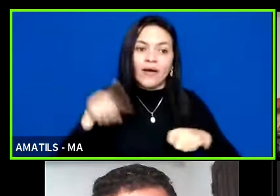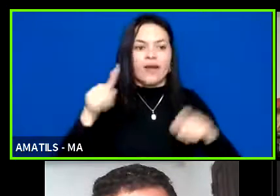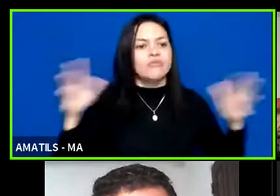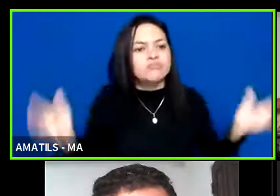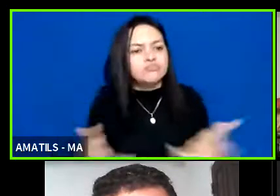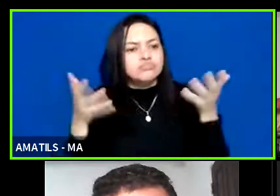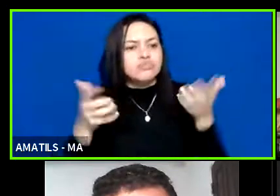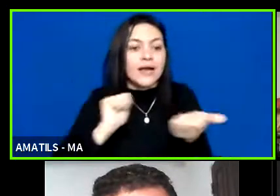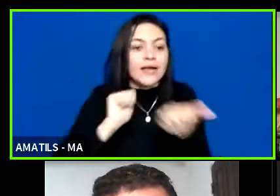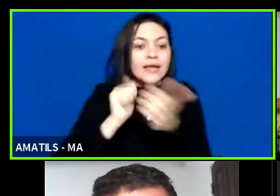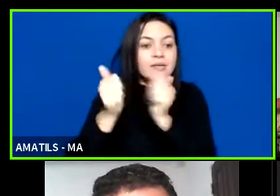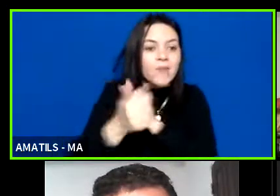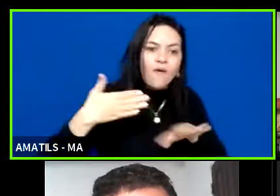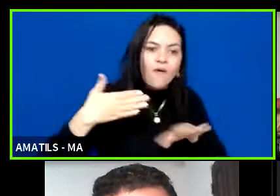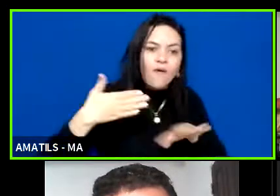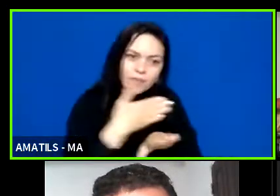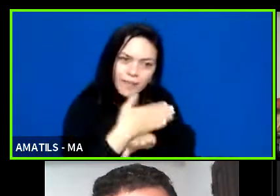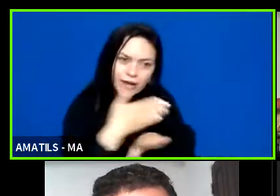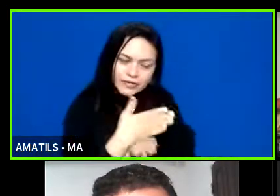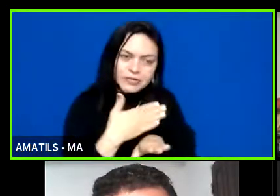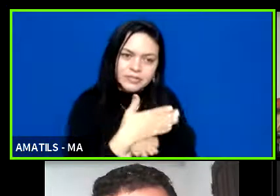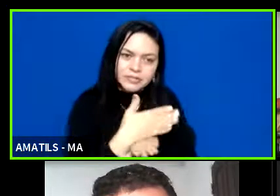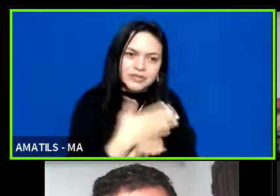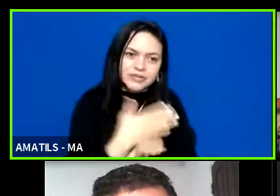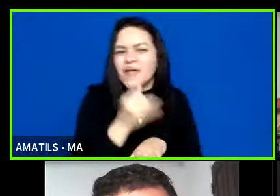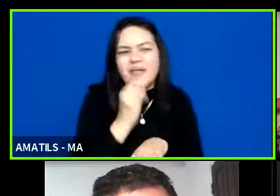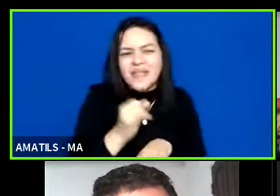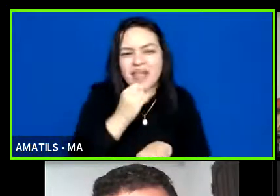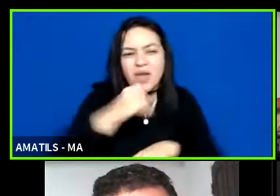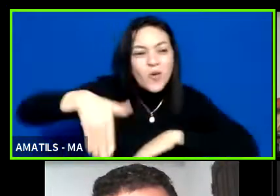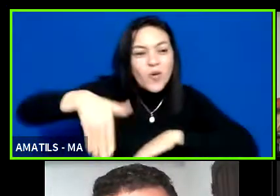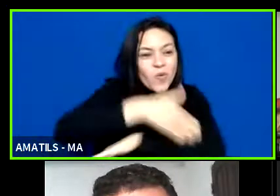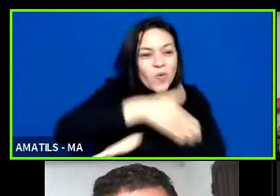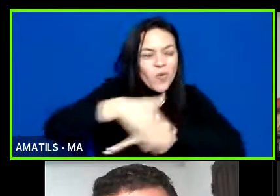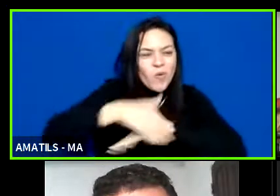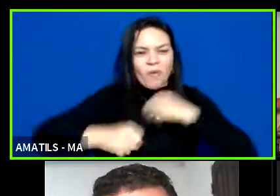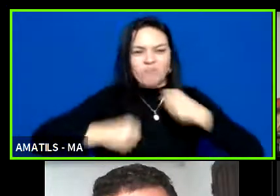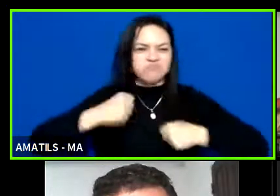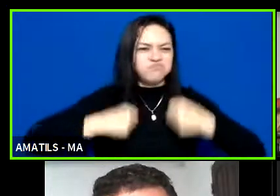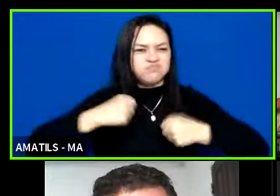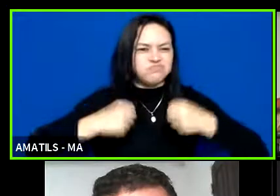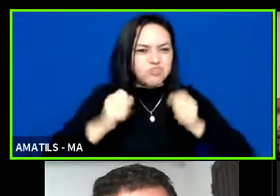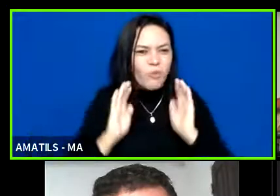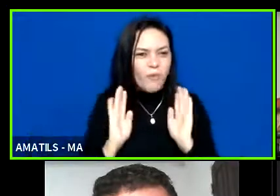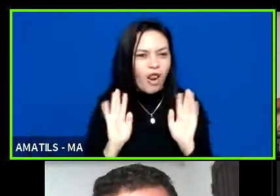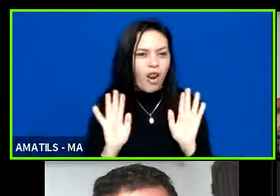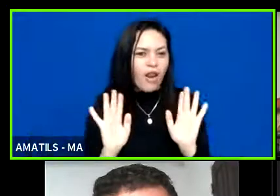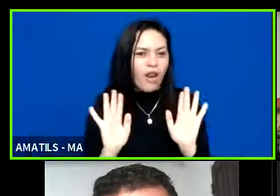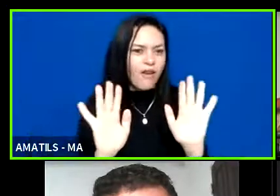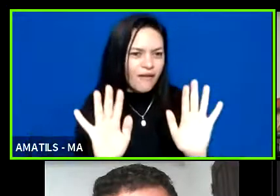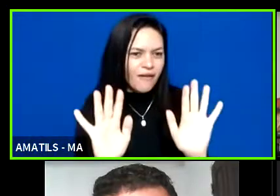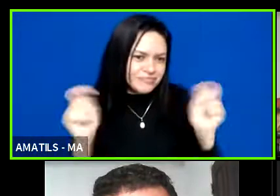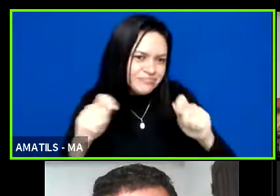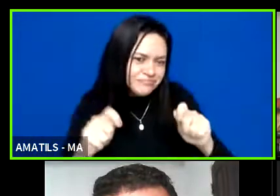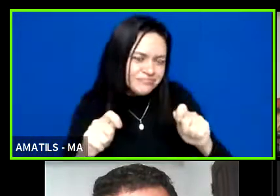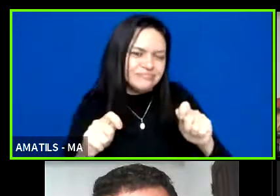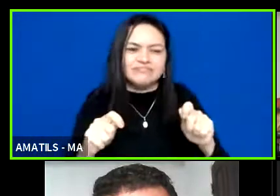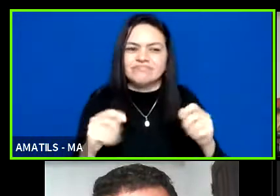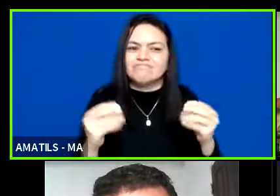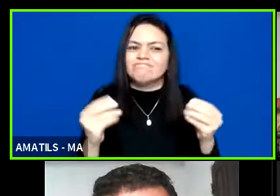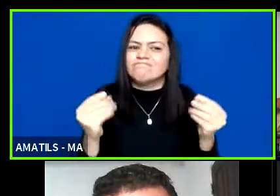esportiva de participação. Uma corrida de rua, por exemplo, sem ser essas que se elenca